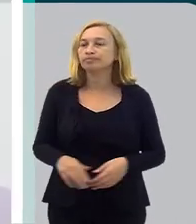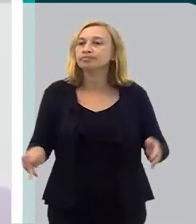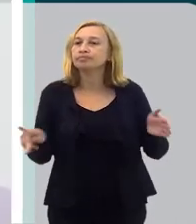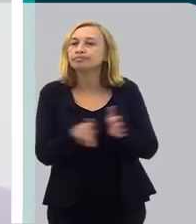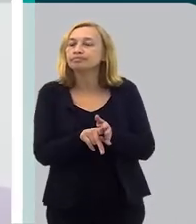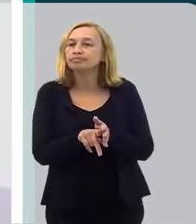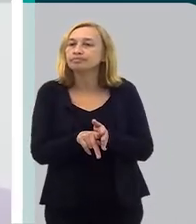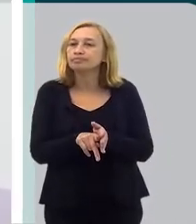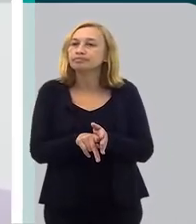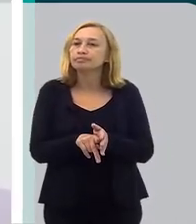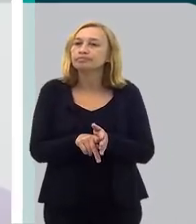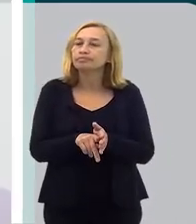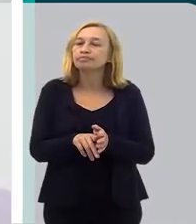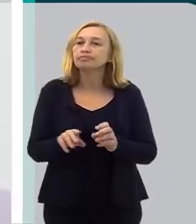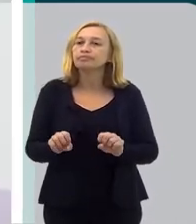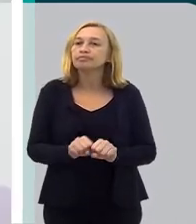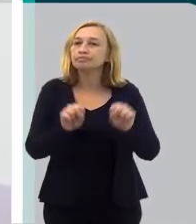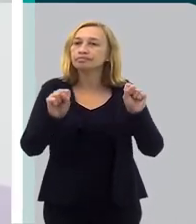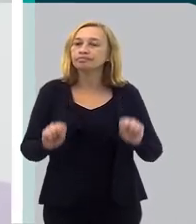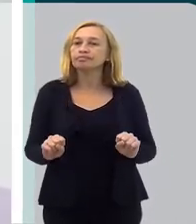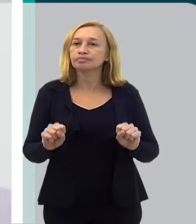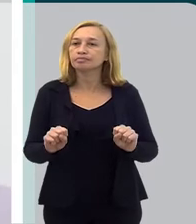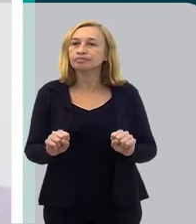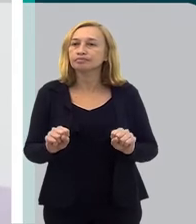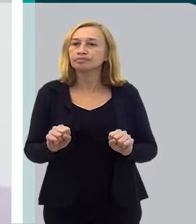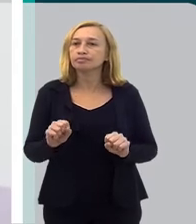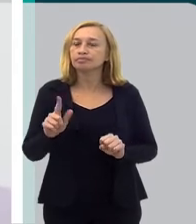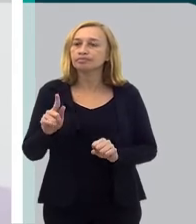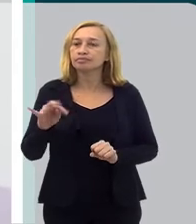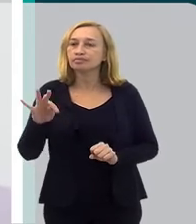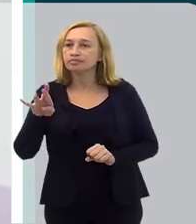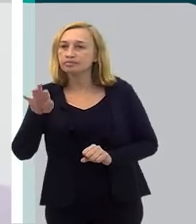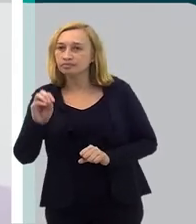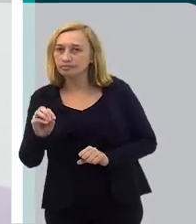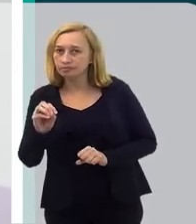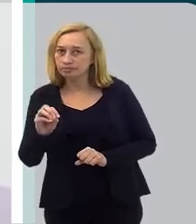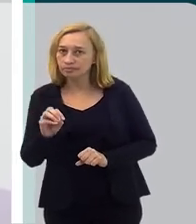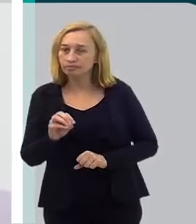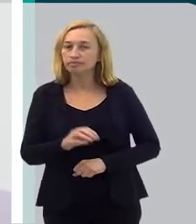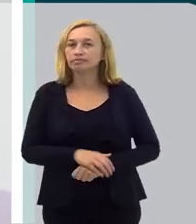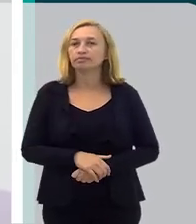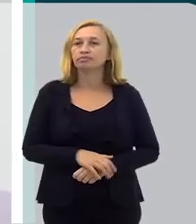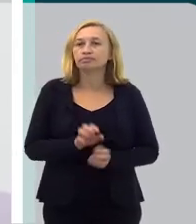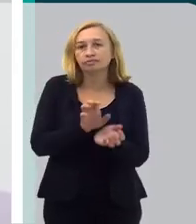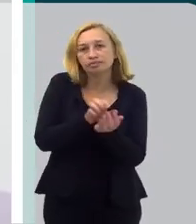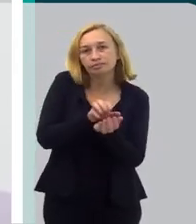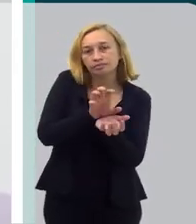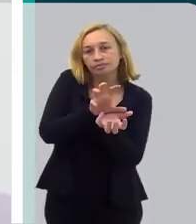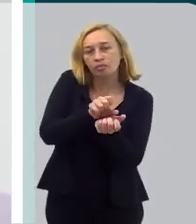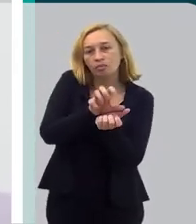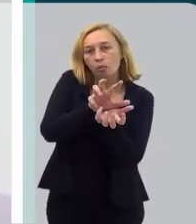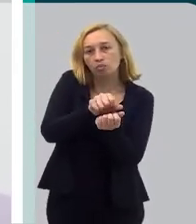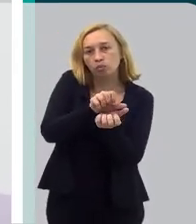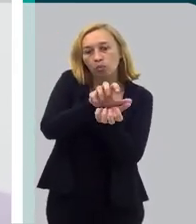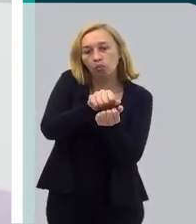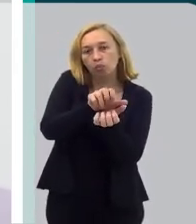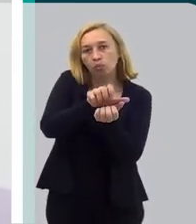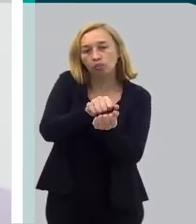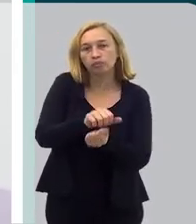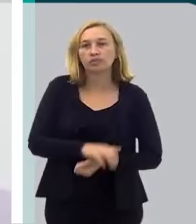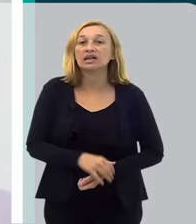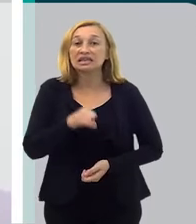faz parte do sistema digestivo, né? O sistema mastigatório é o início.